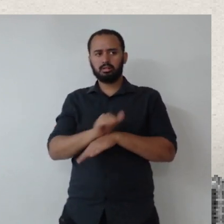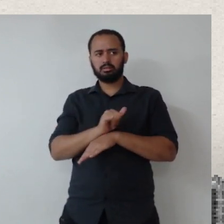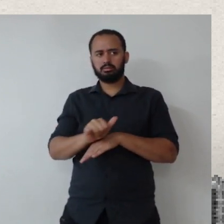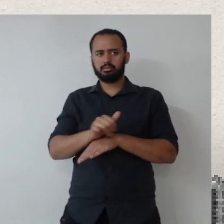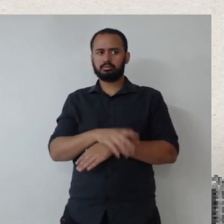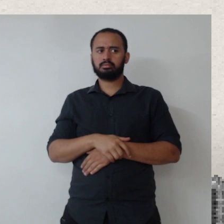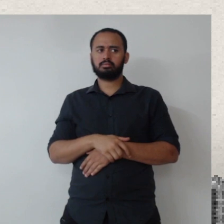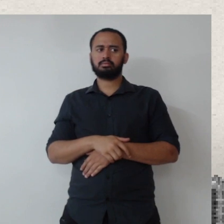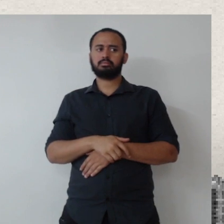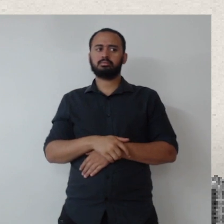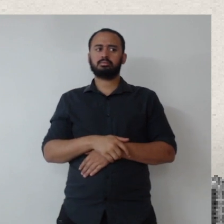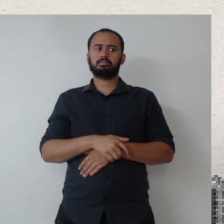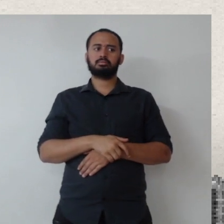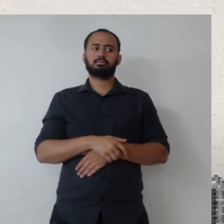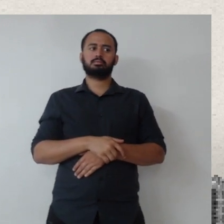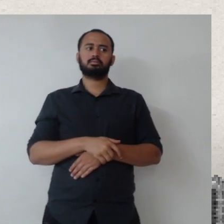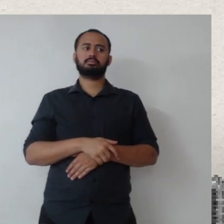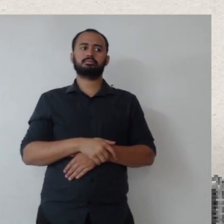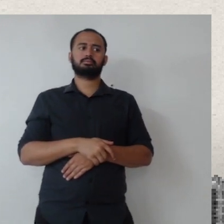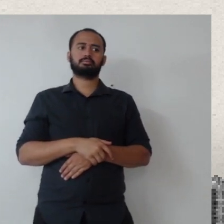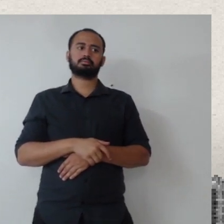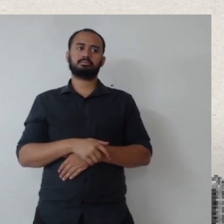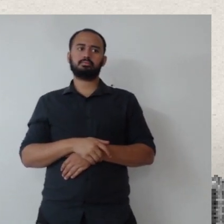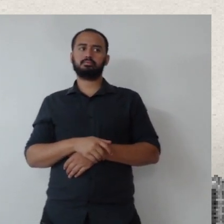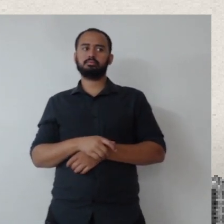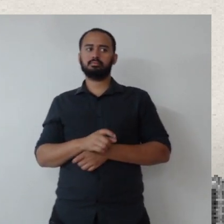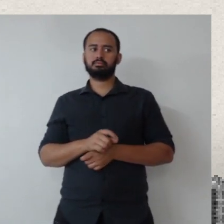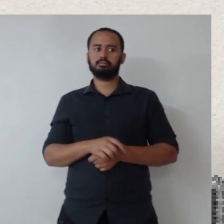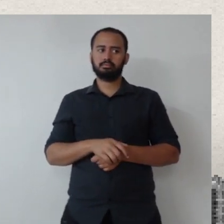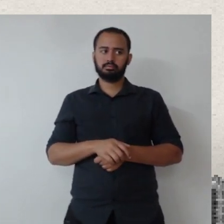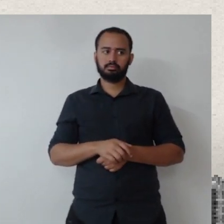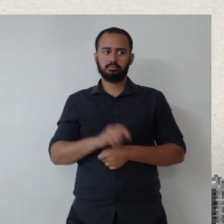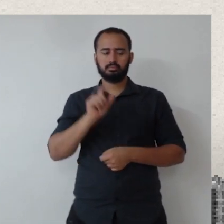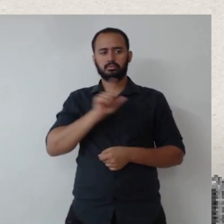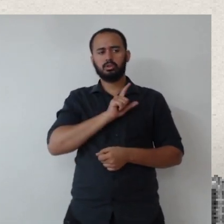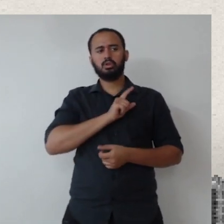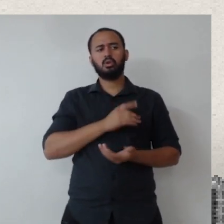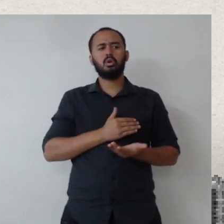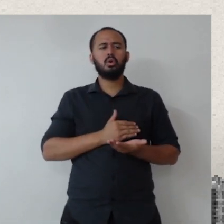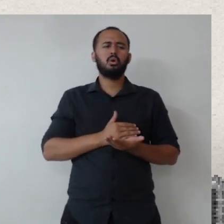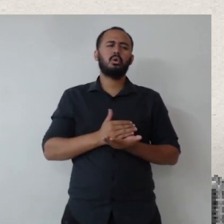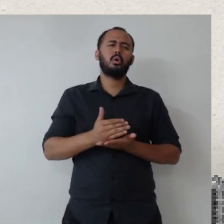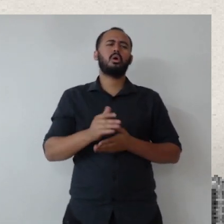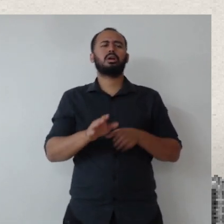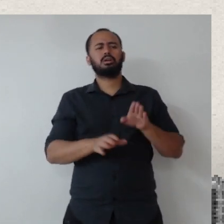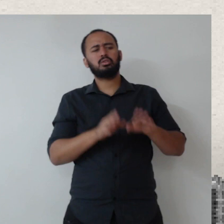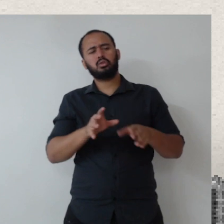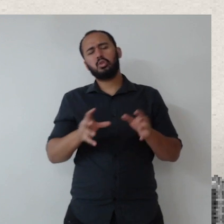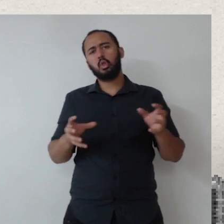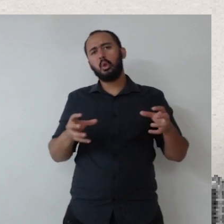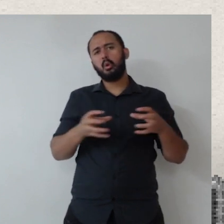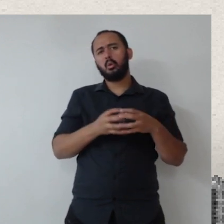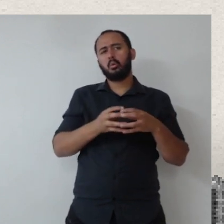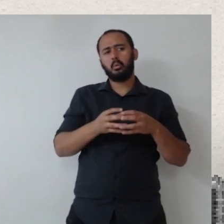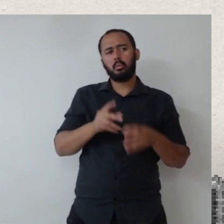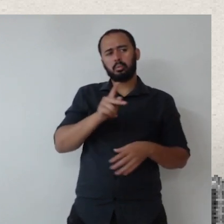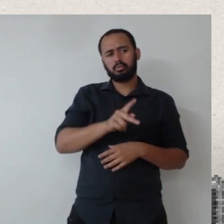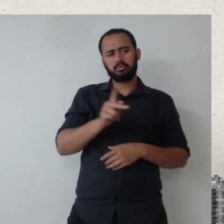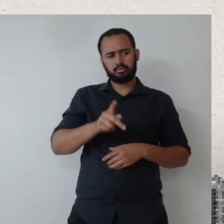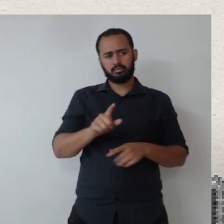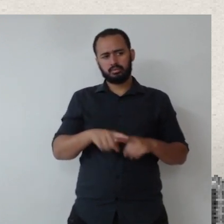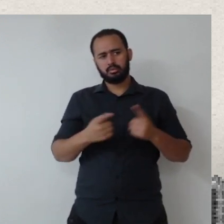pode... Então, como o tema ainda está engatinhando no setor público, eu diria que esse da